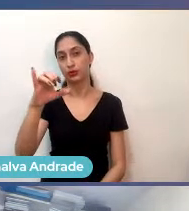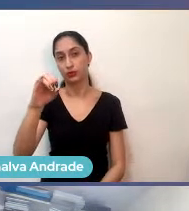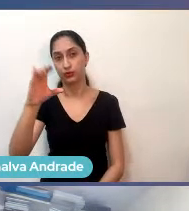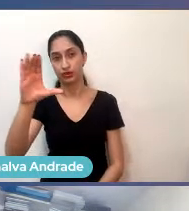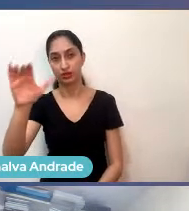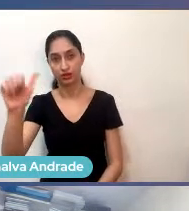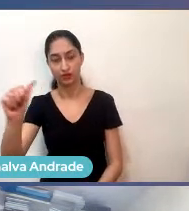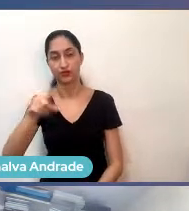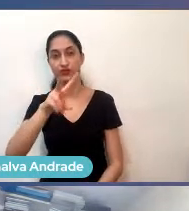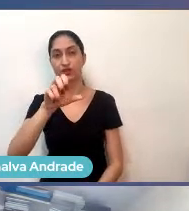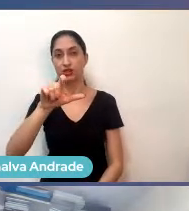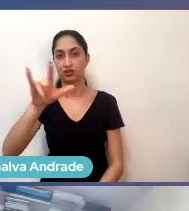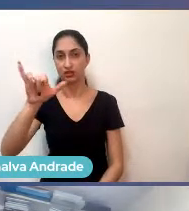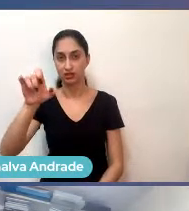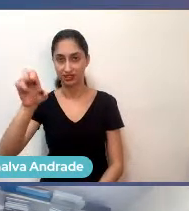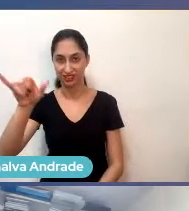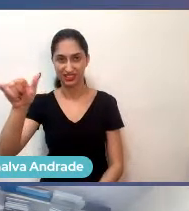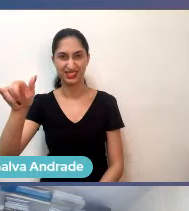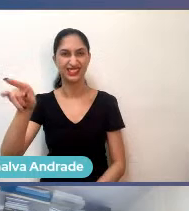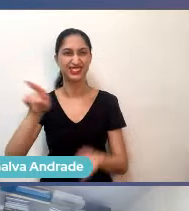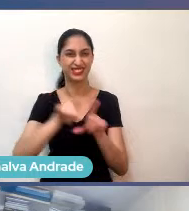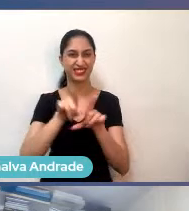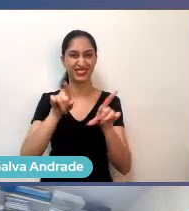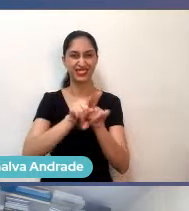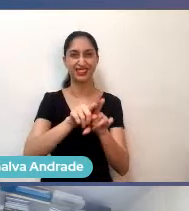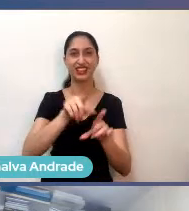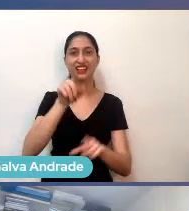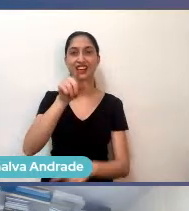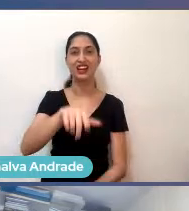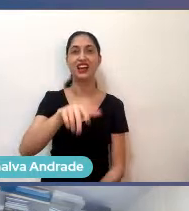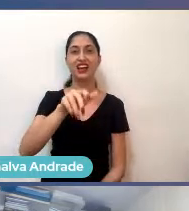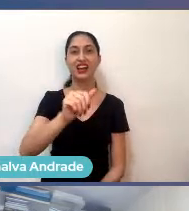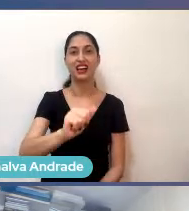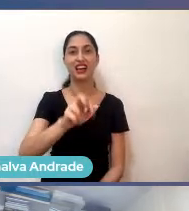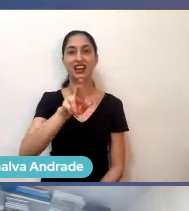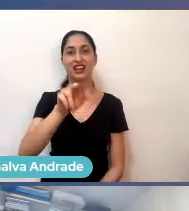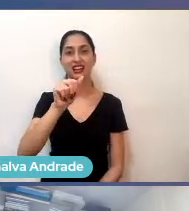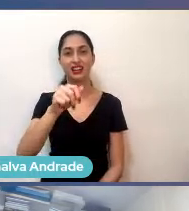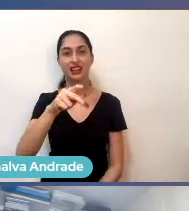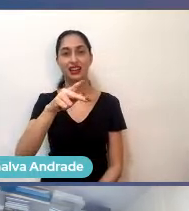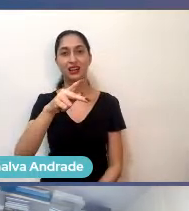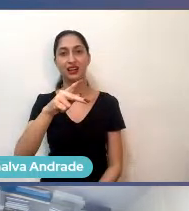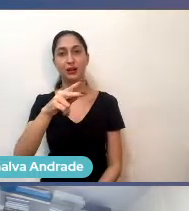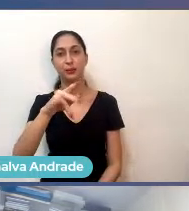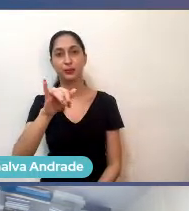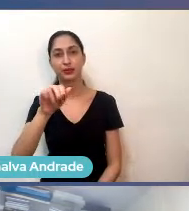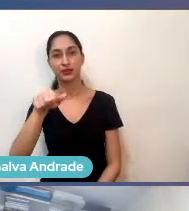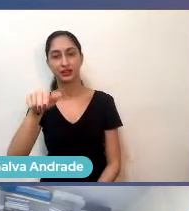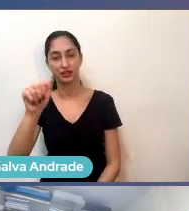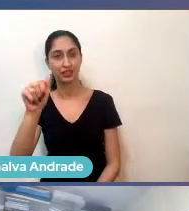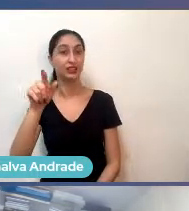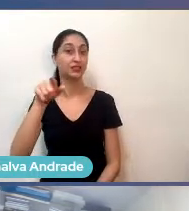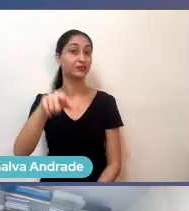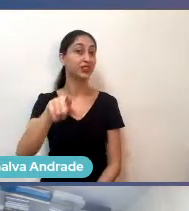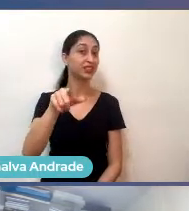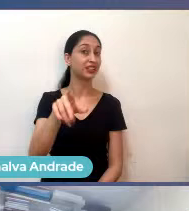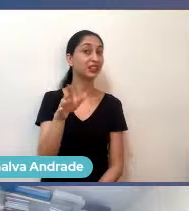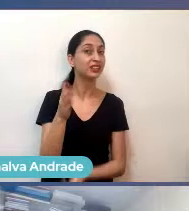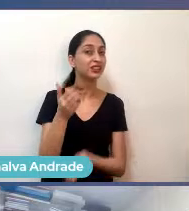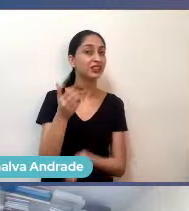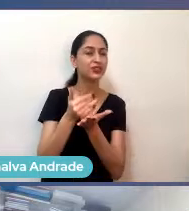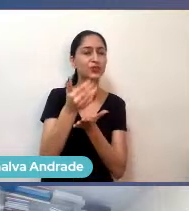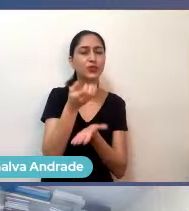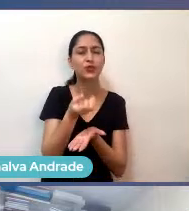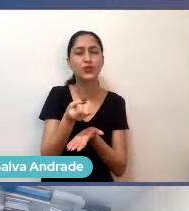bebê de todos, nascente, tá? E está se começando a dialogar, mas por mais que não tenham incubadoras aceleradoras, mas